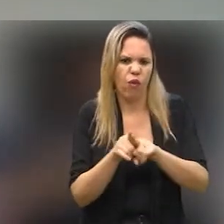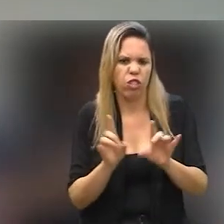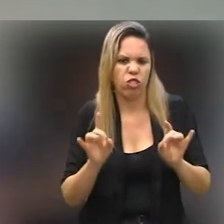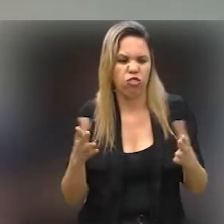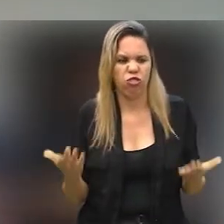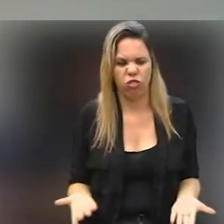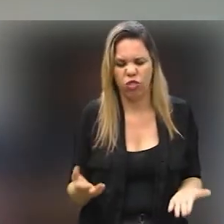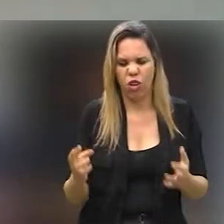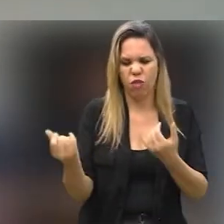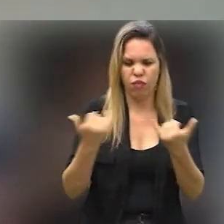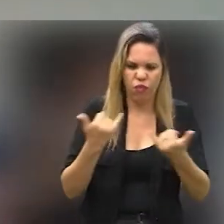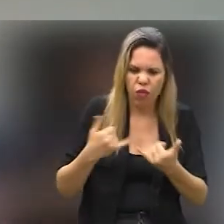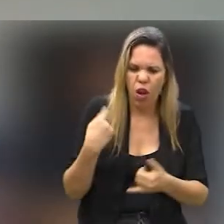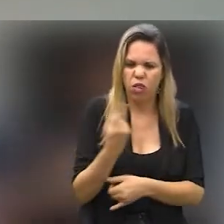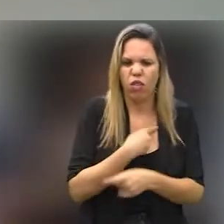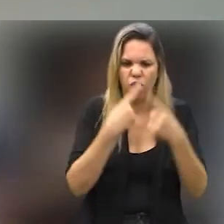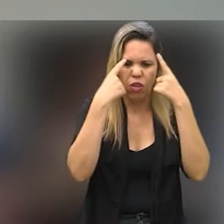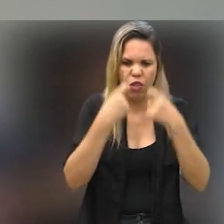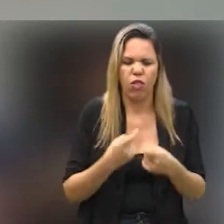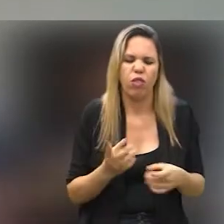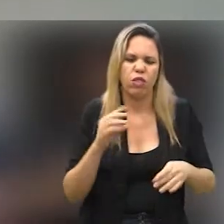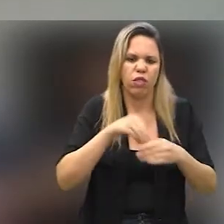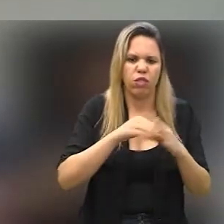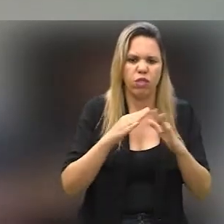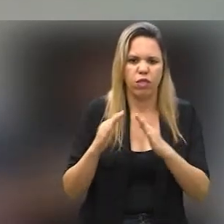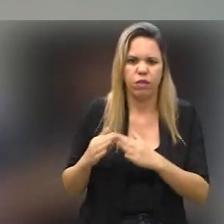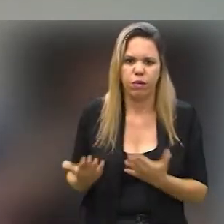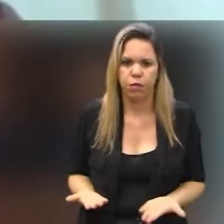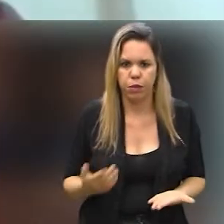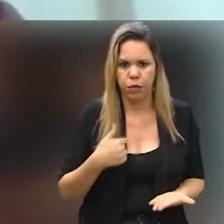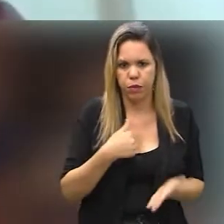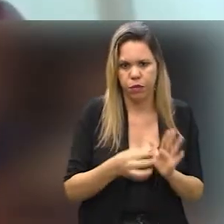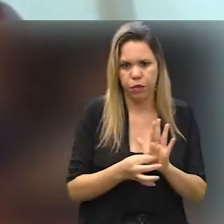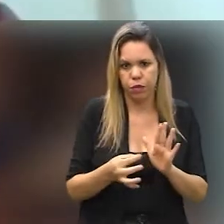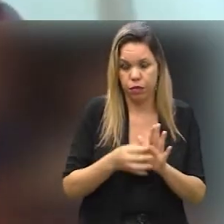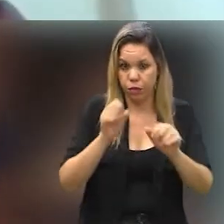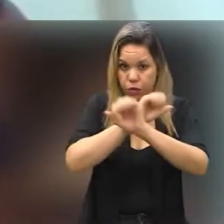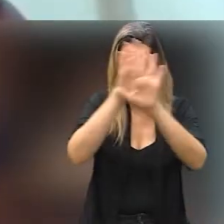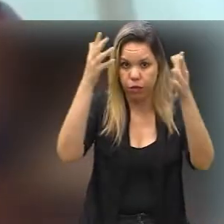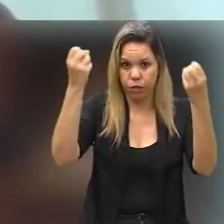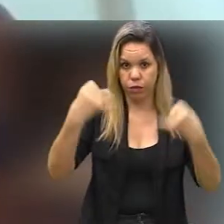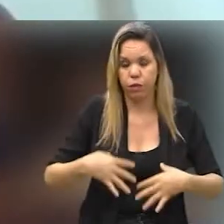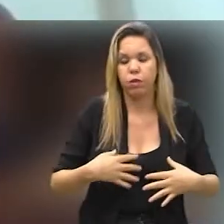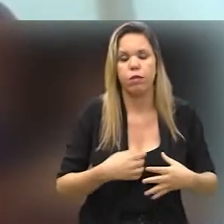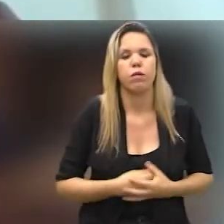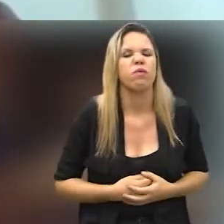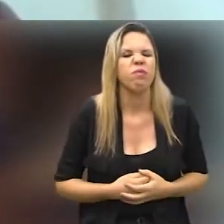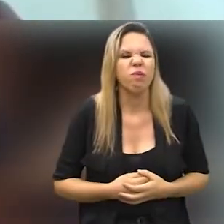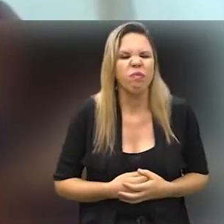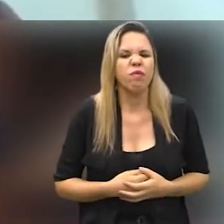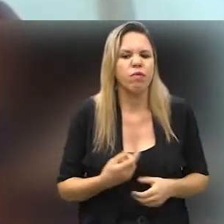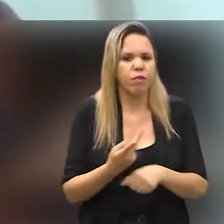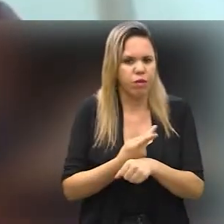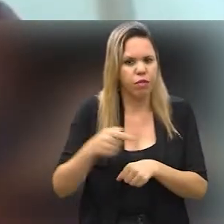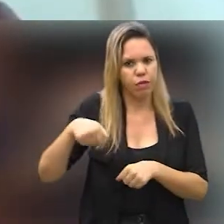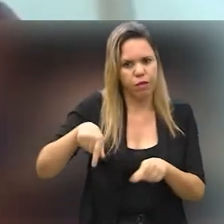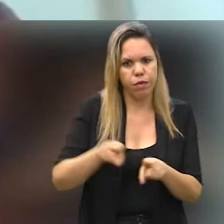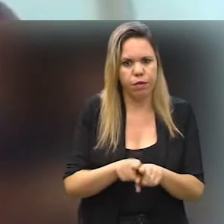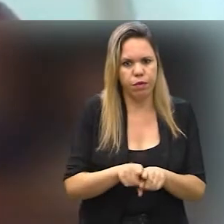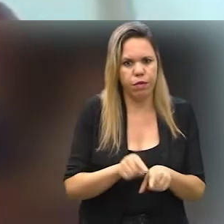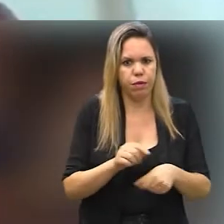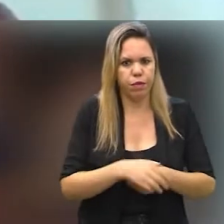condomínios fechados, que relatavam para nós ali violência doméstica. Para mim foi bastante esclarecedor, eu